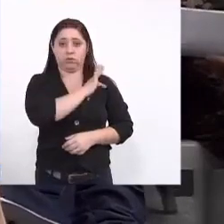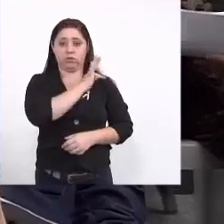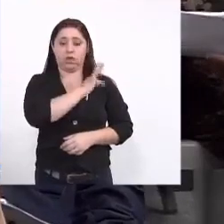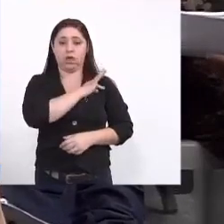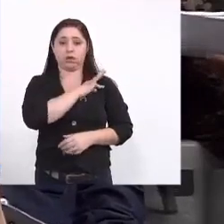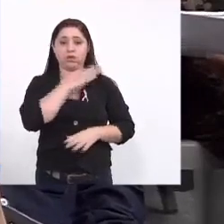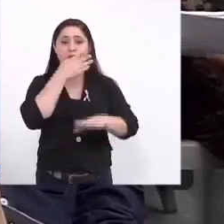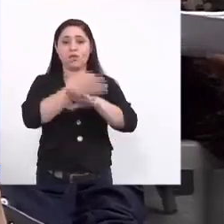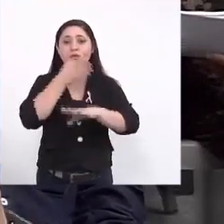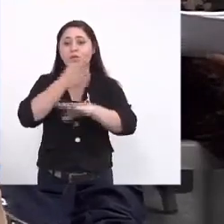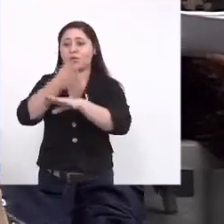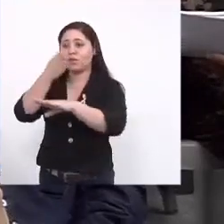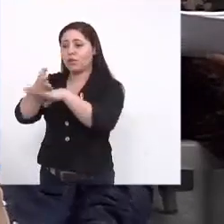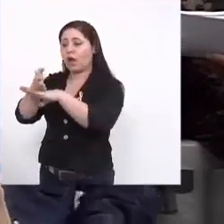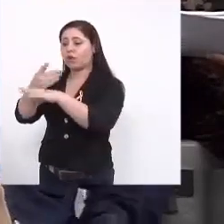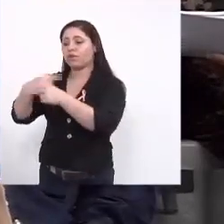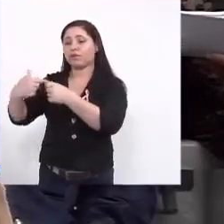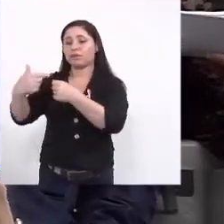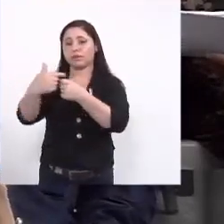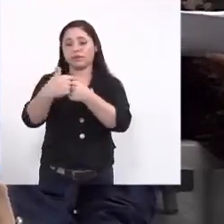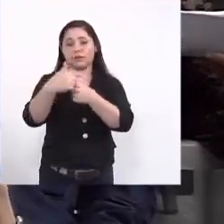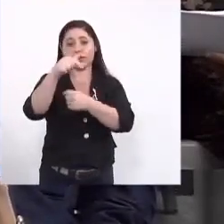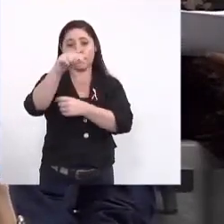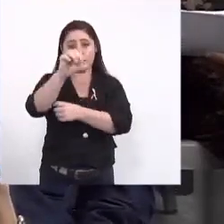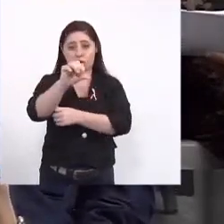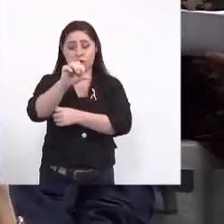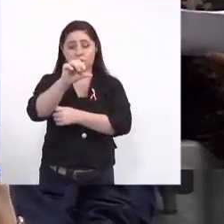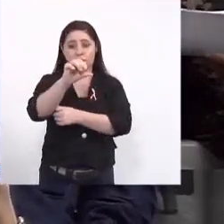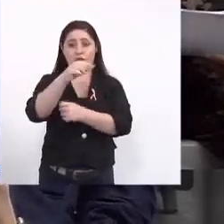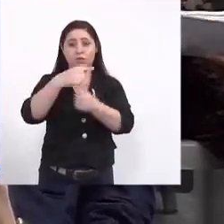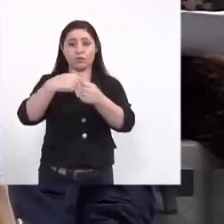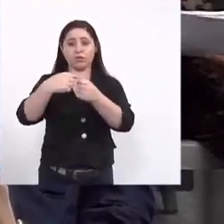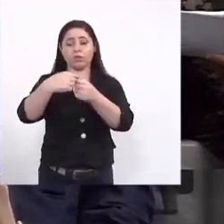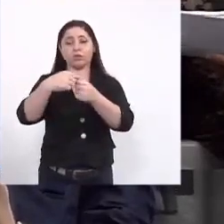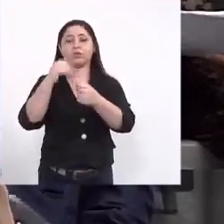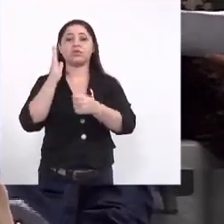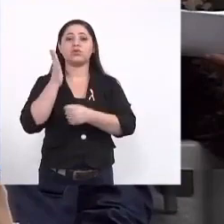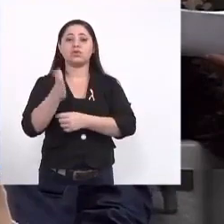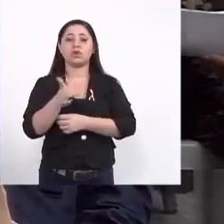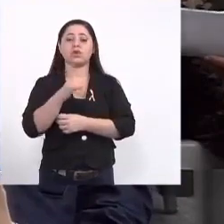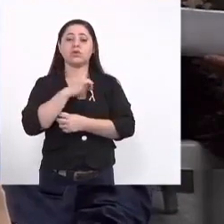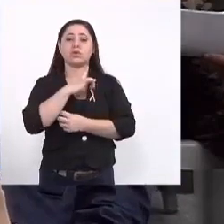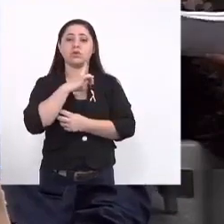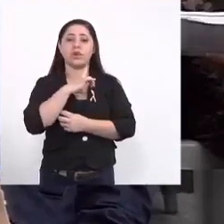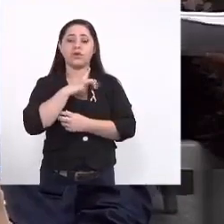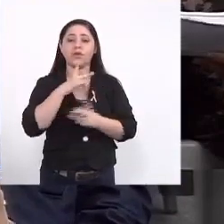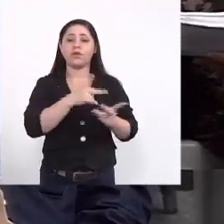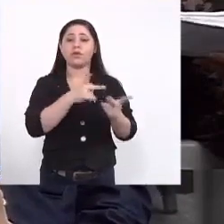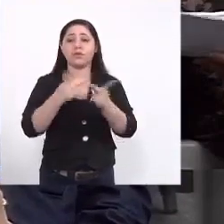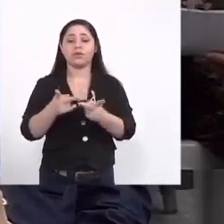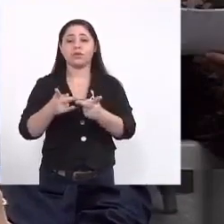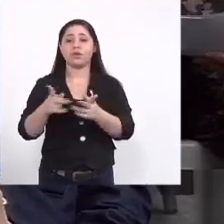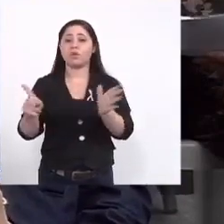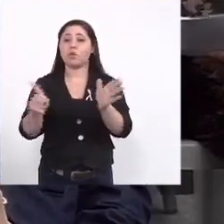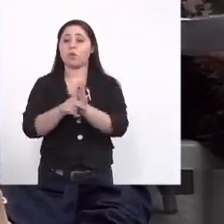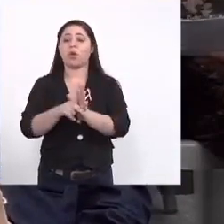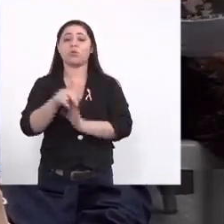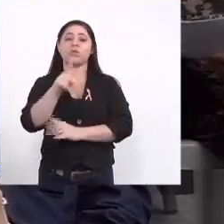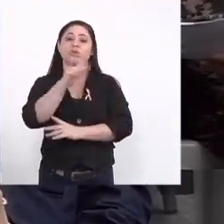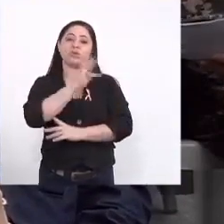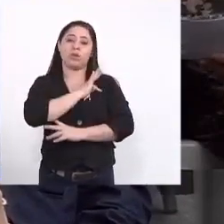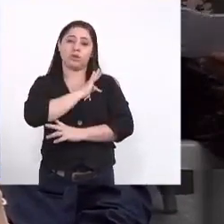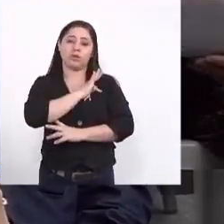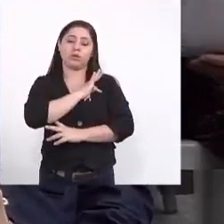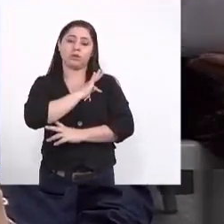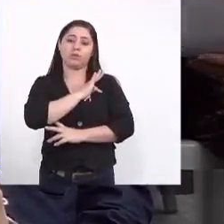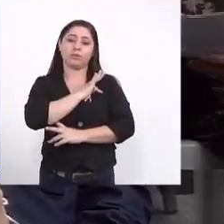visitando setenta e nove municípios os setenta e nove municípios já tiveram visitas dos nossos técnicos